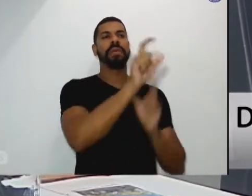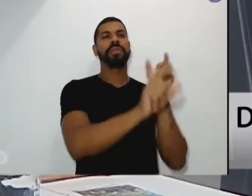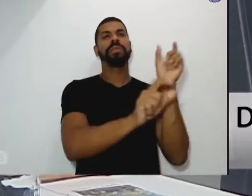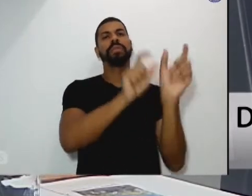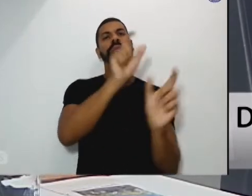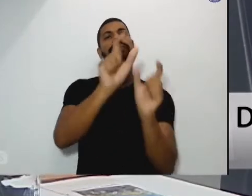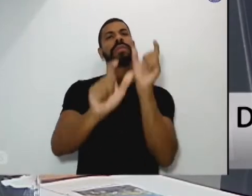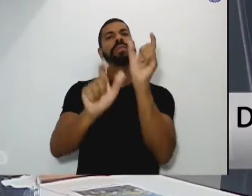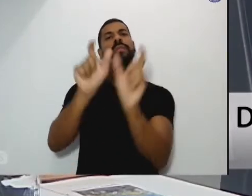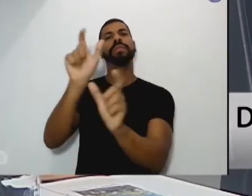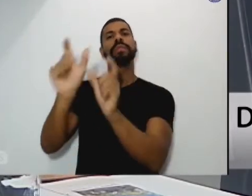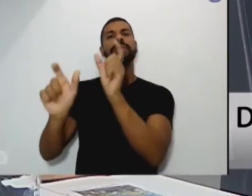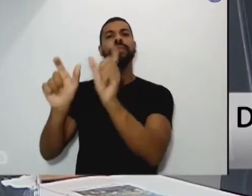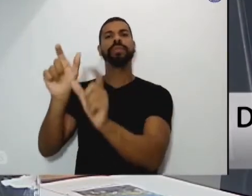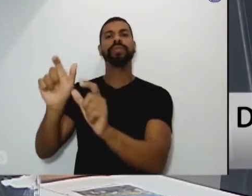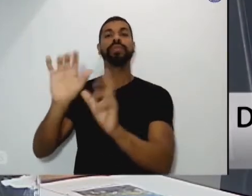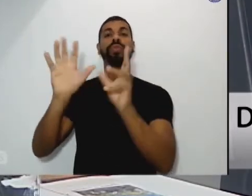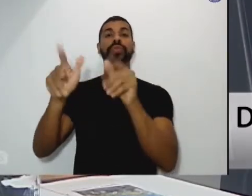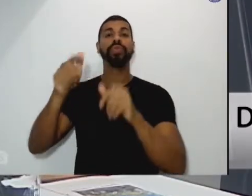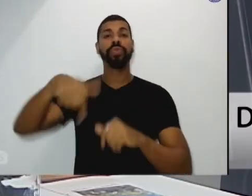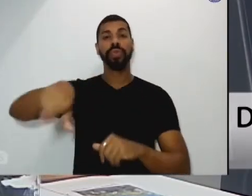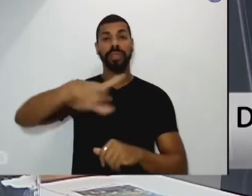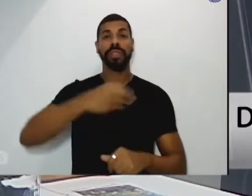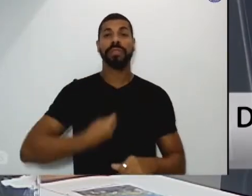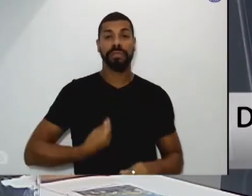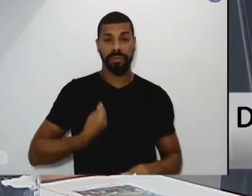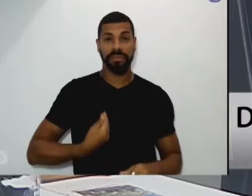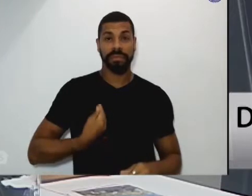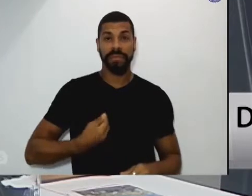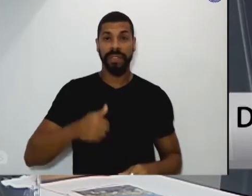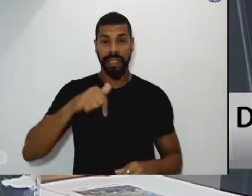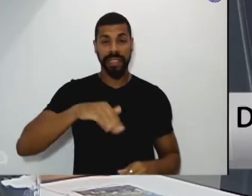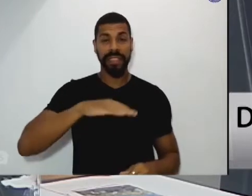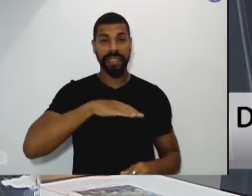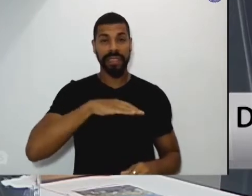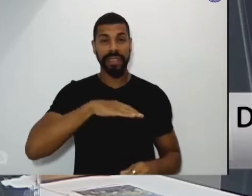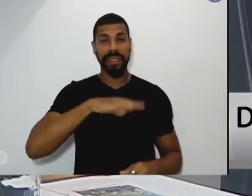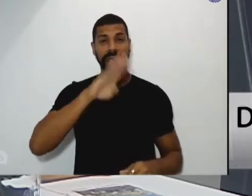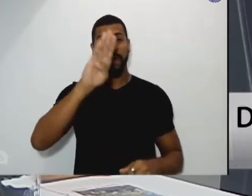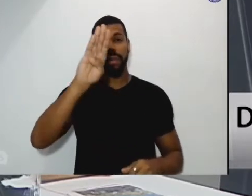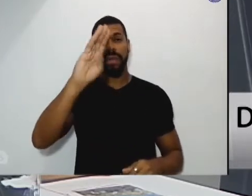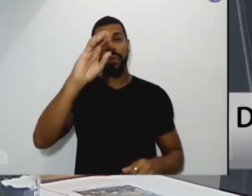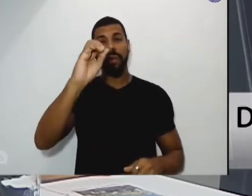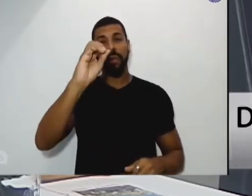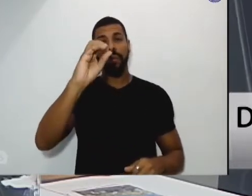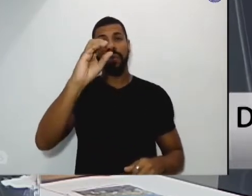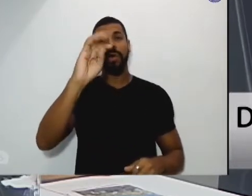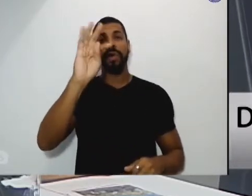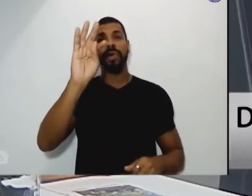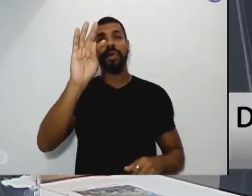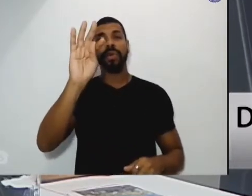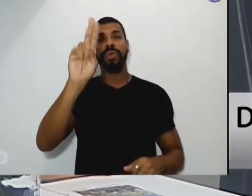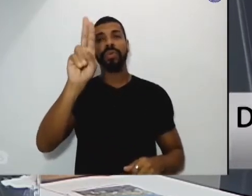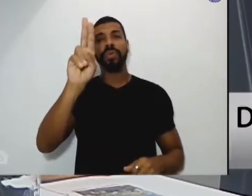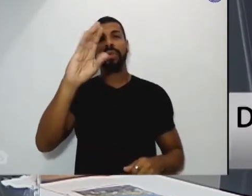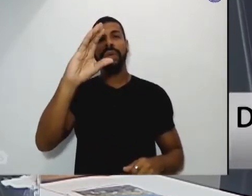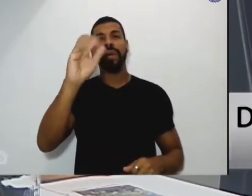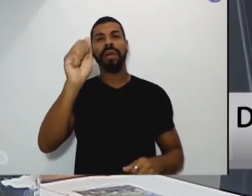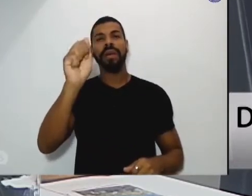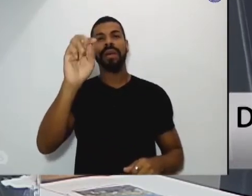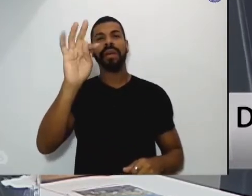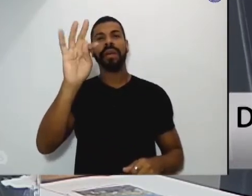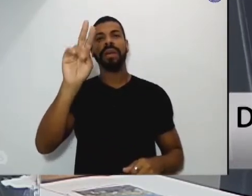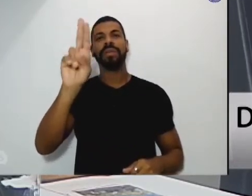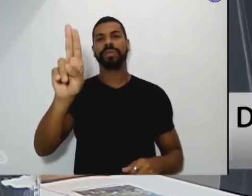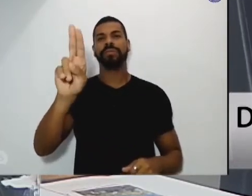dos botucatuenses todos sobretudo dos que nos acompanham hoje. Envio a todos e a cada um a benção